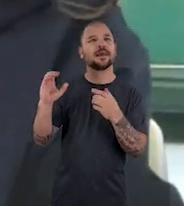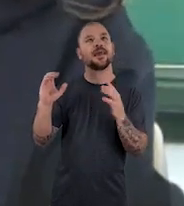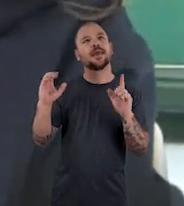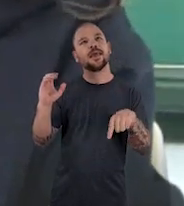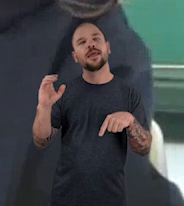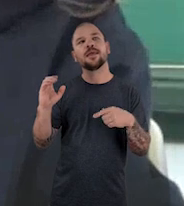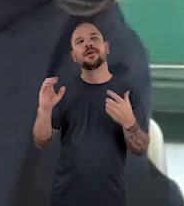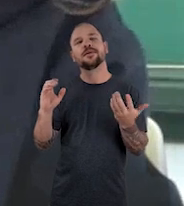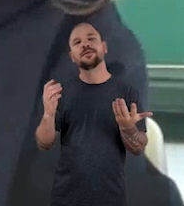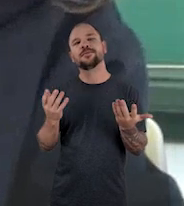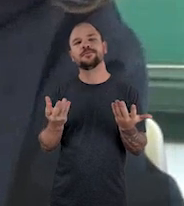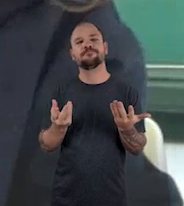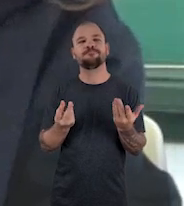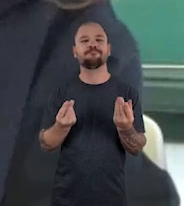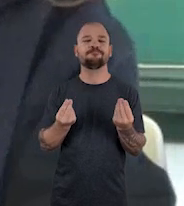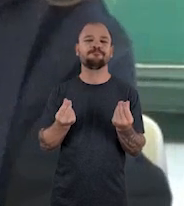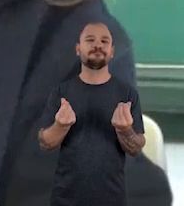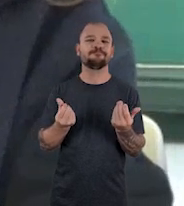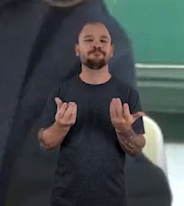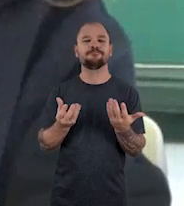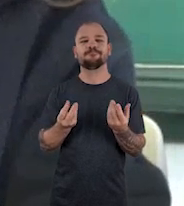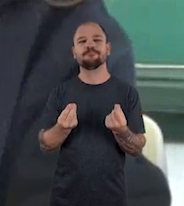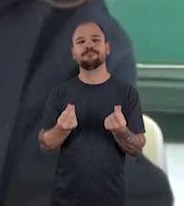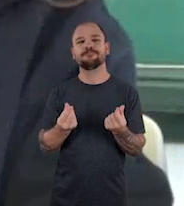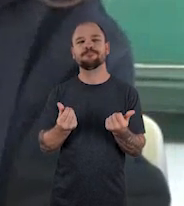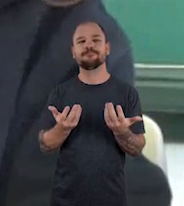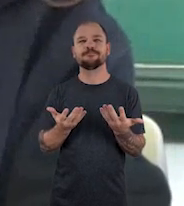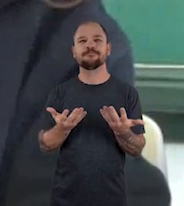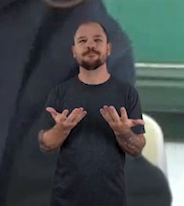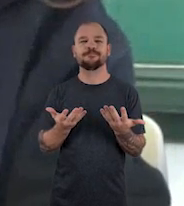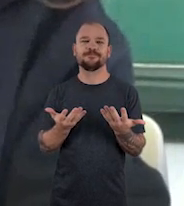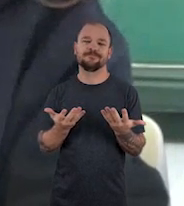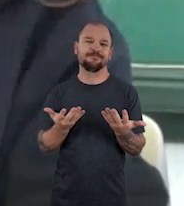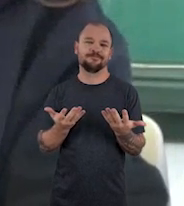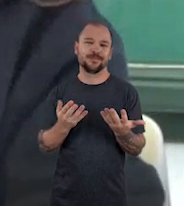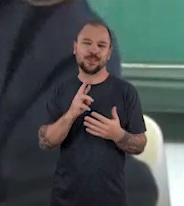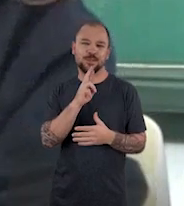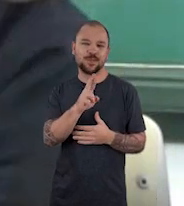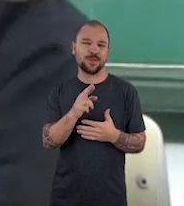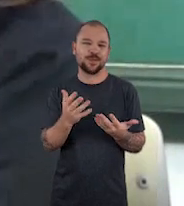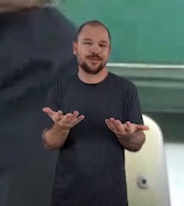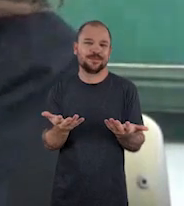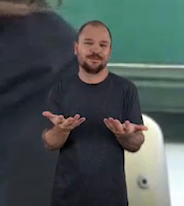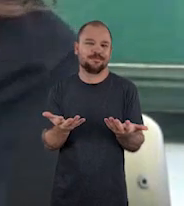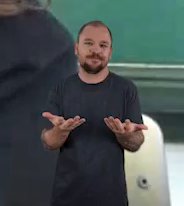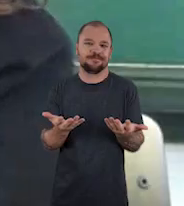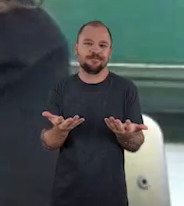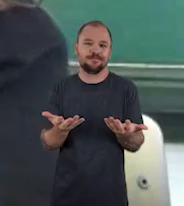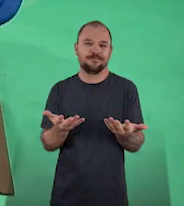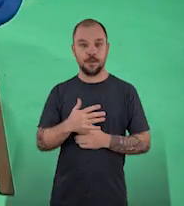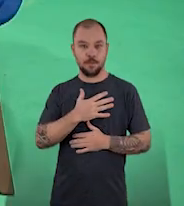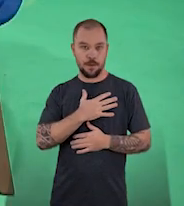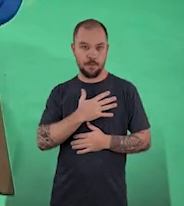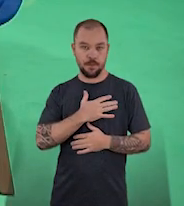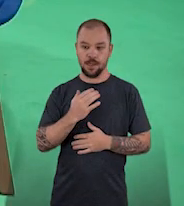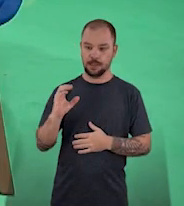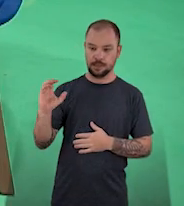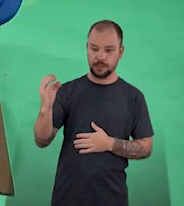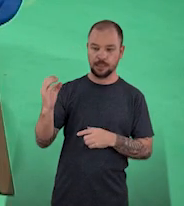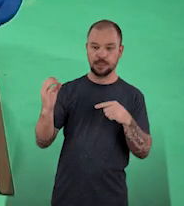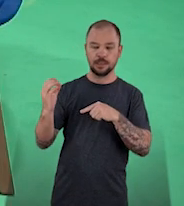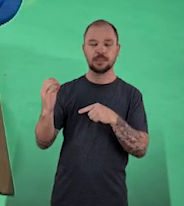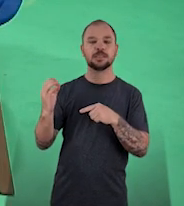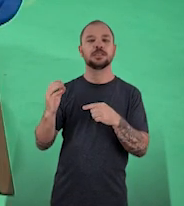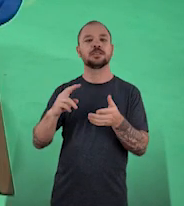Ah, ciências é... não sei, acho que é... Para mim,